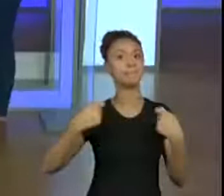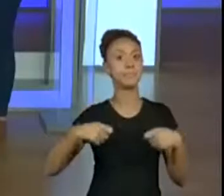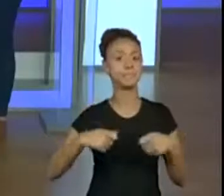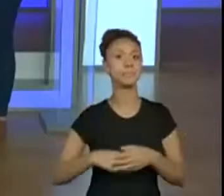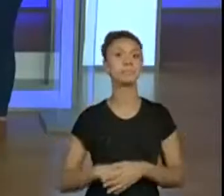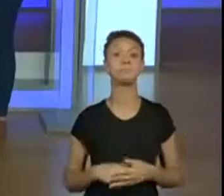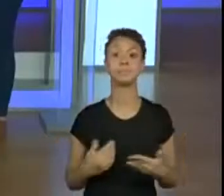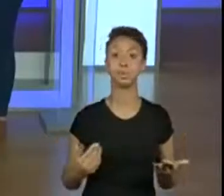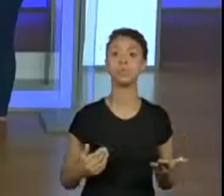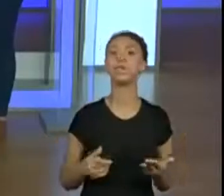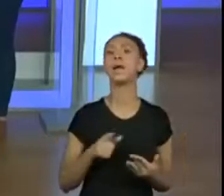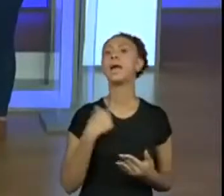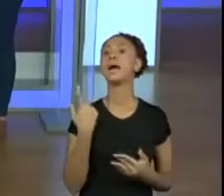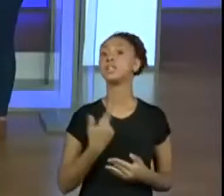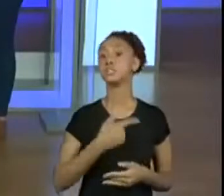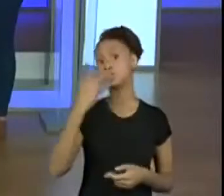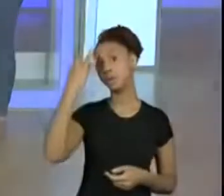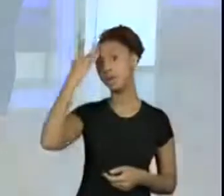Leitura.